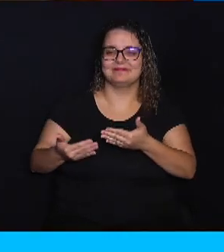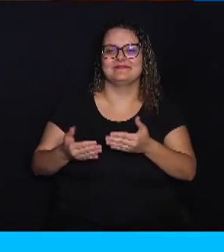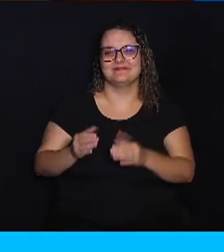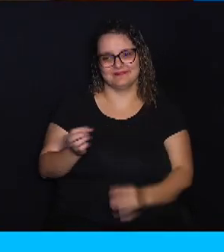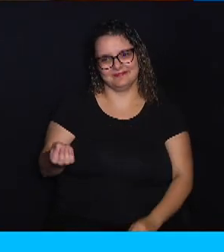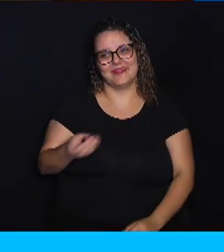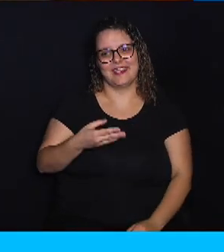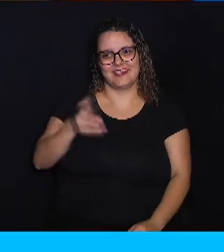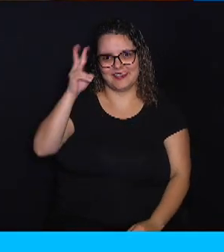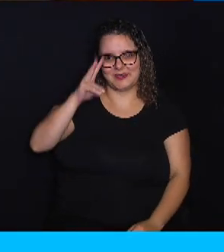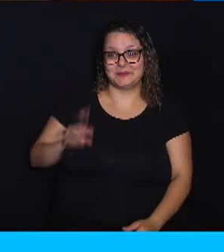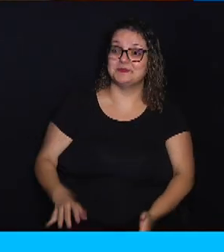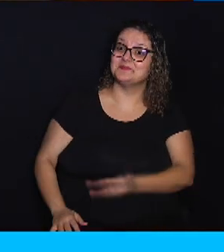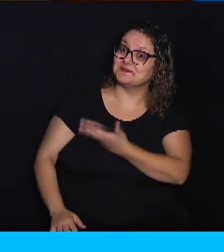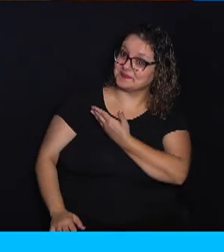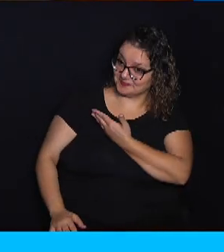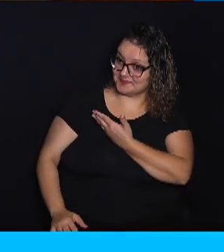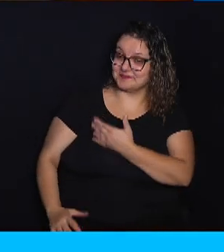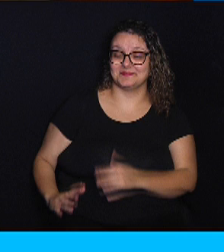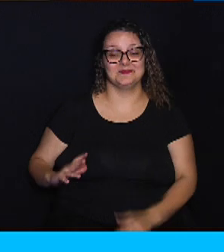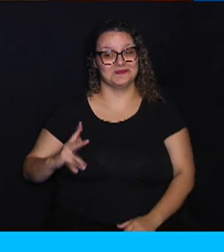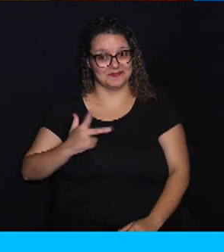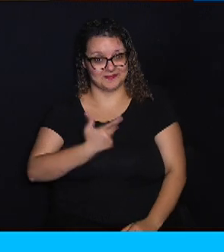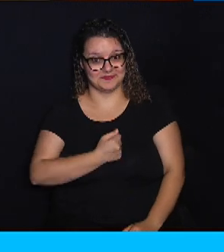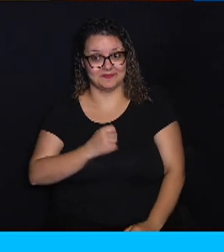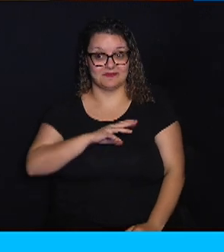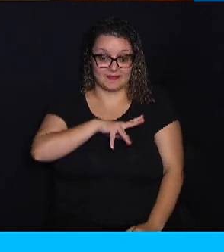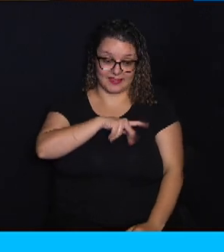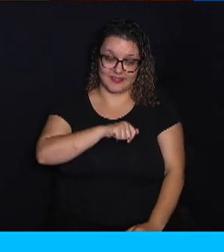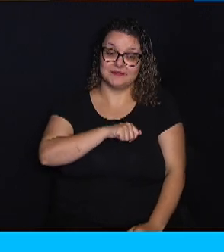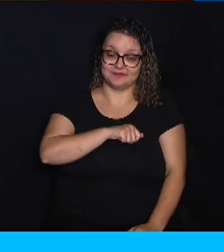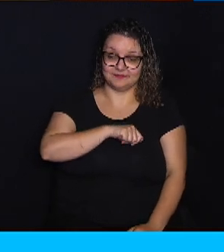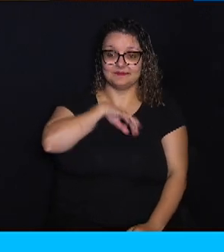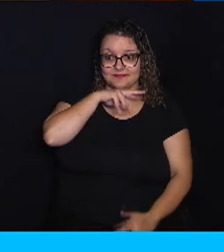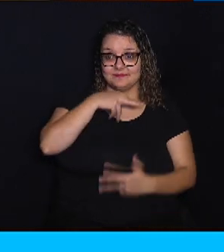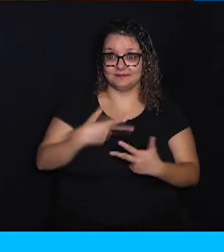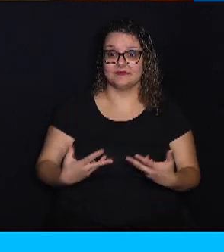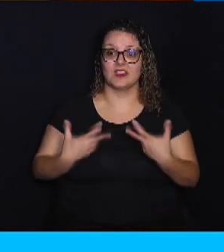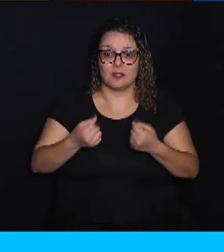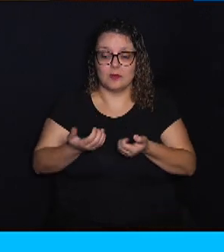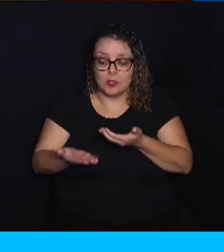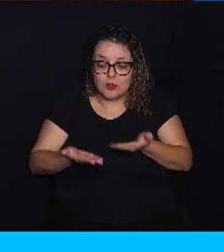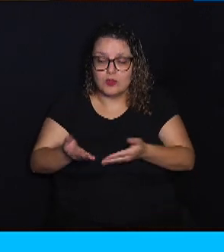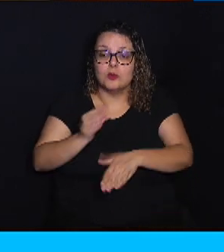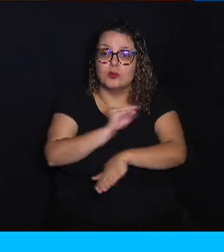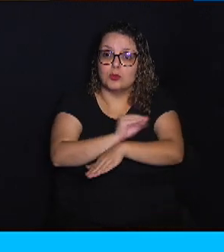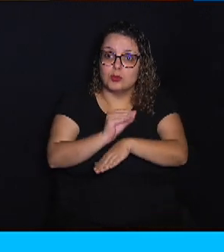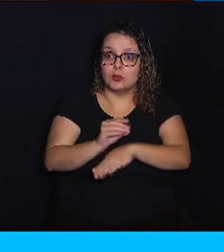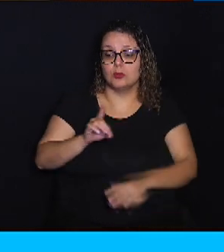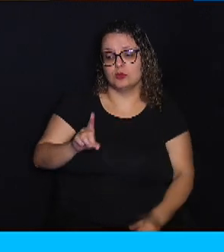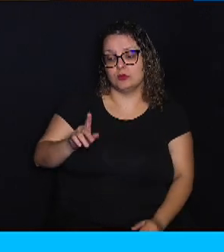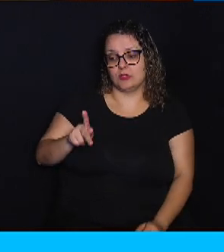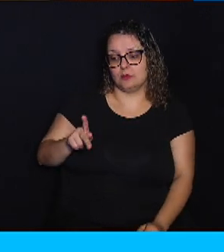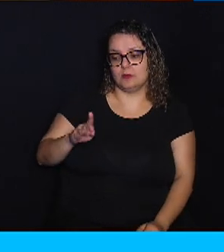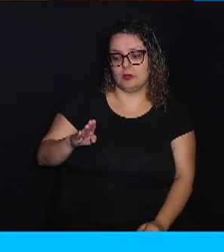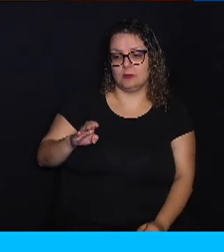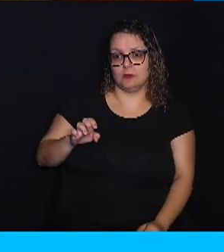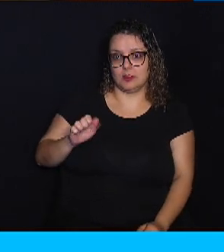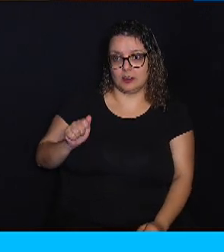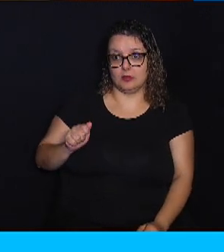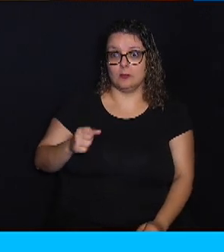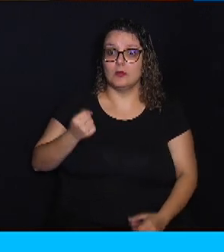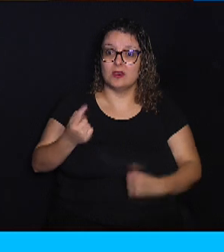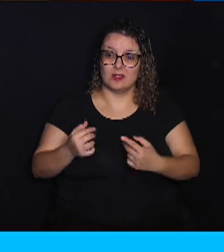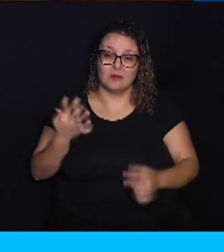história. O Pipoca foi resgatado pelo Samu Animal e recebeu todos os cuidados no DPBEA. Por conta de alguns